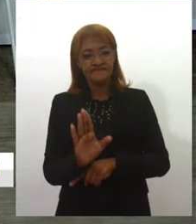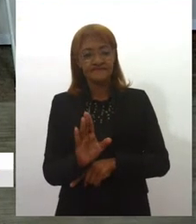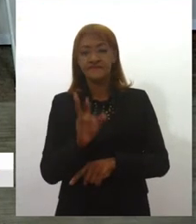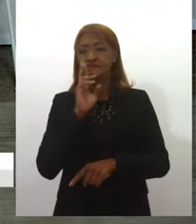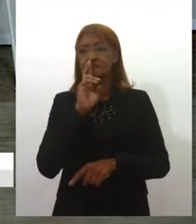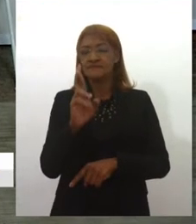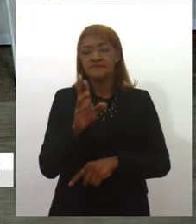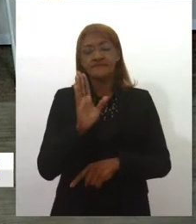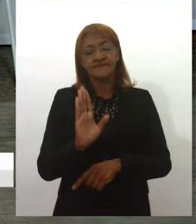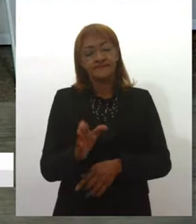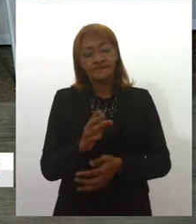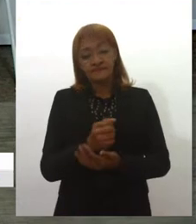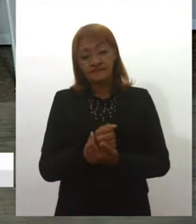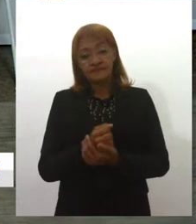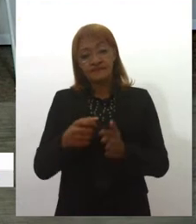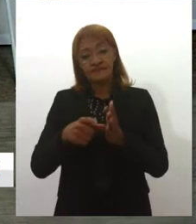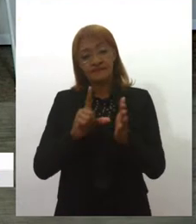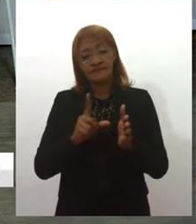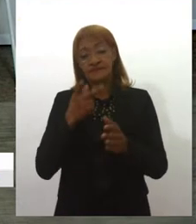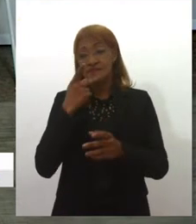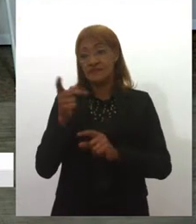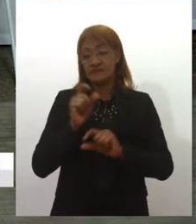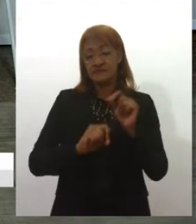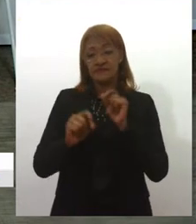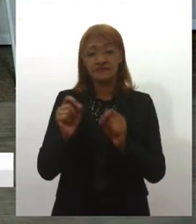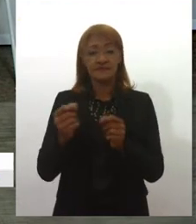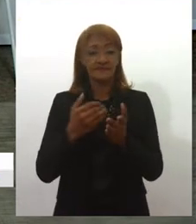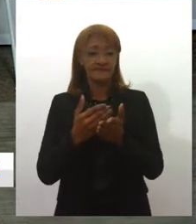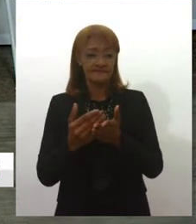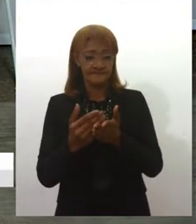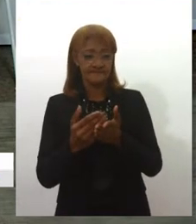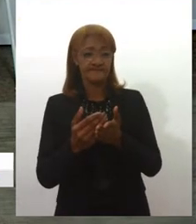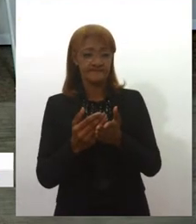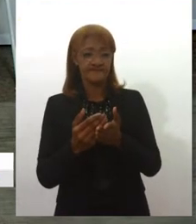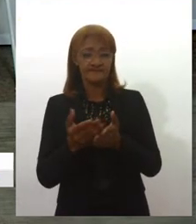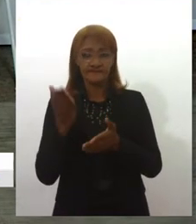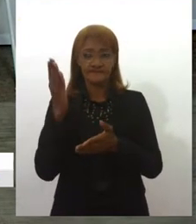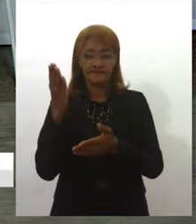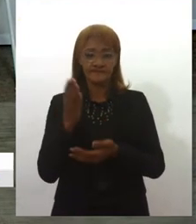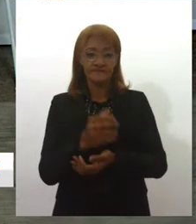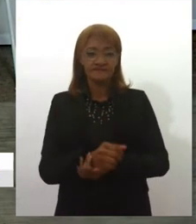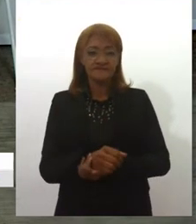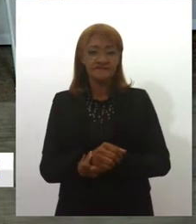Nicole, como a gente já falou da Marie Curie no início com a Gabriele, né, a palavra é sua, Nicole.